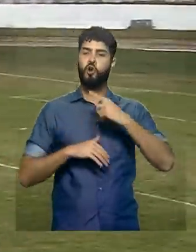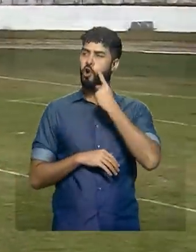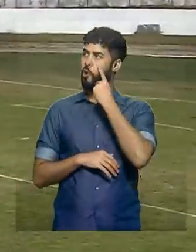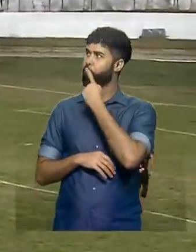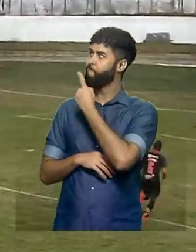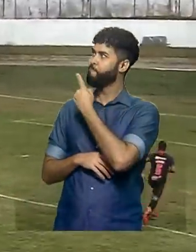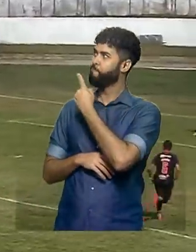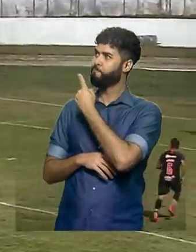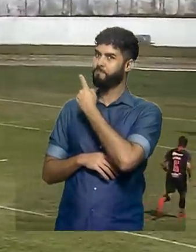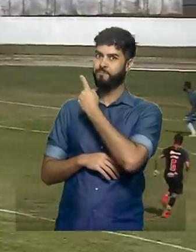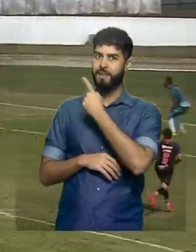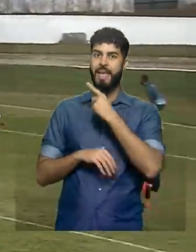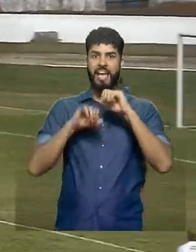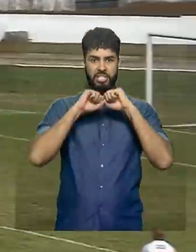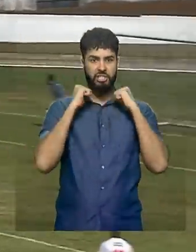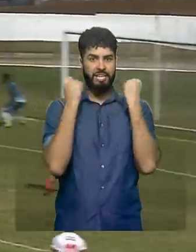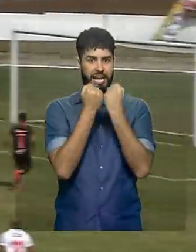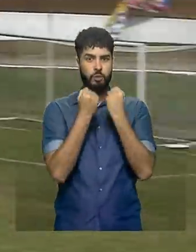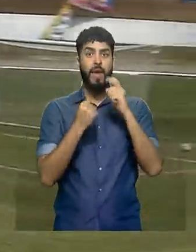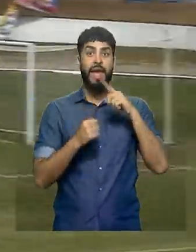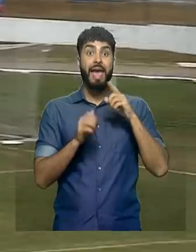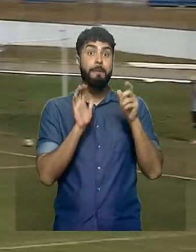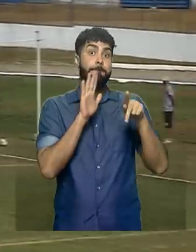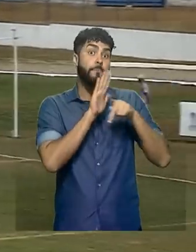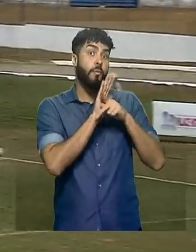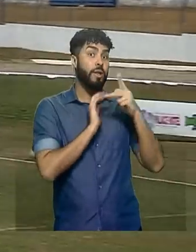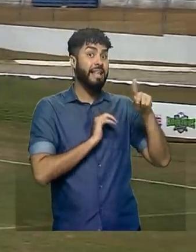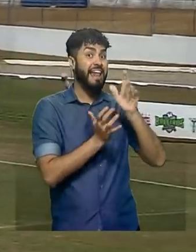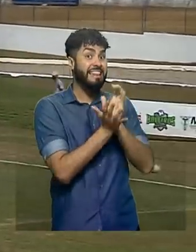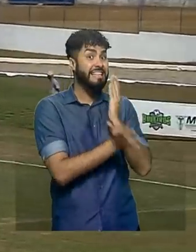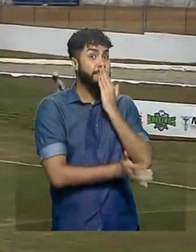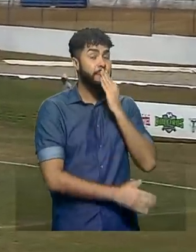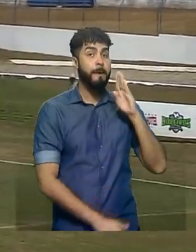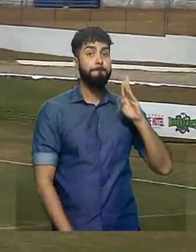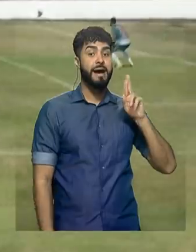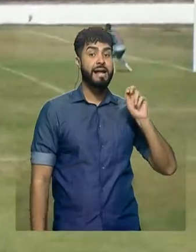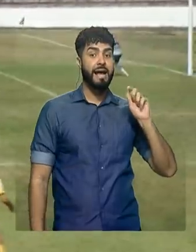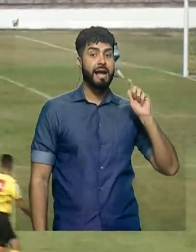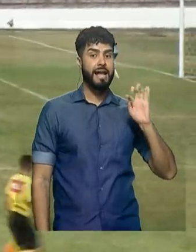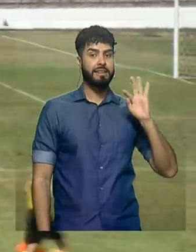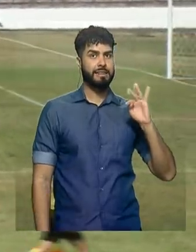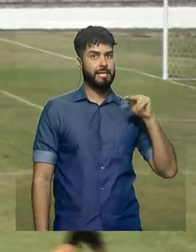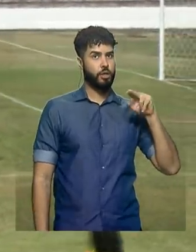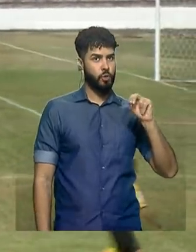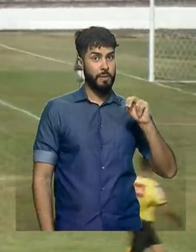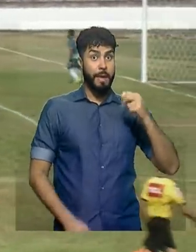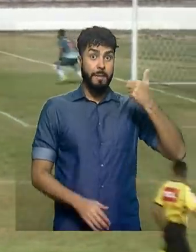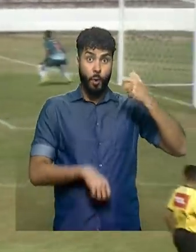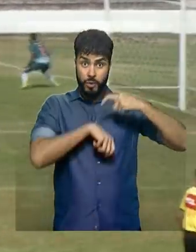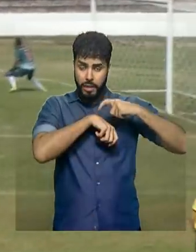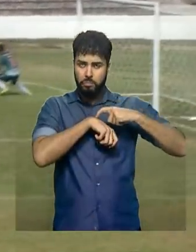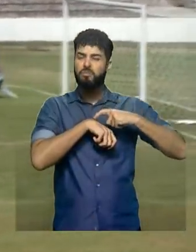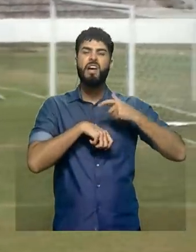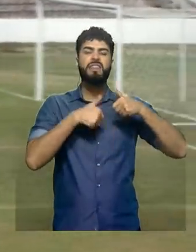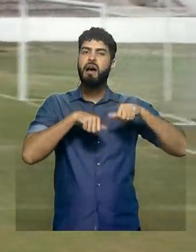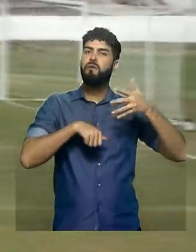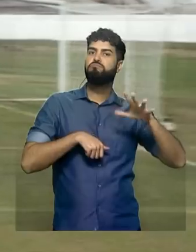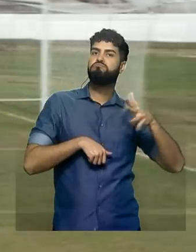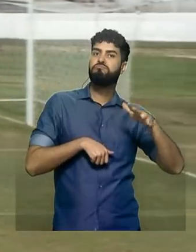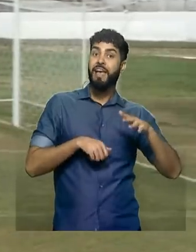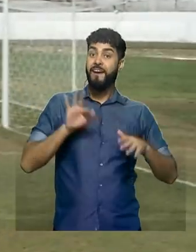imagens aí, o estádio do Bragantino, que não começou bem. O Fast teve as primeiras